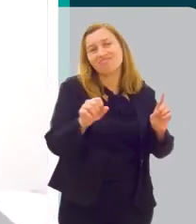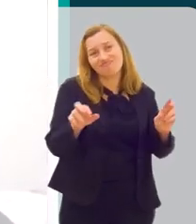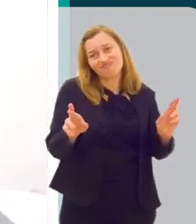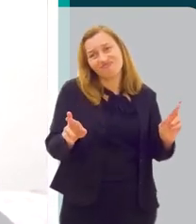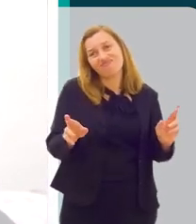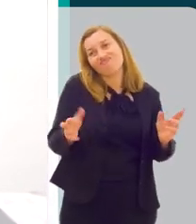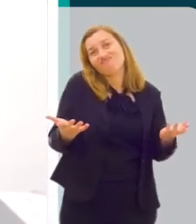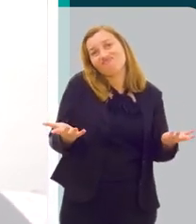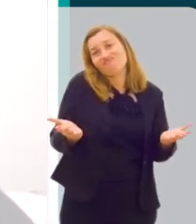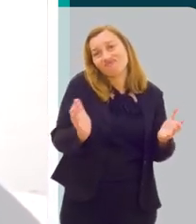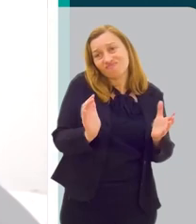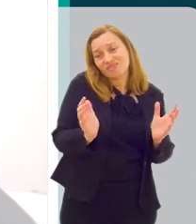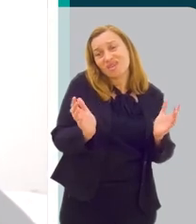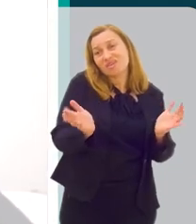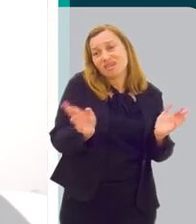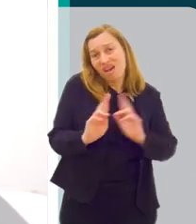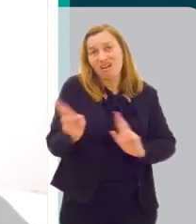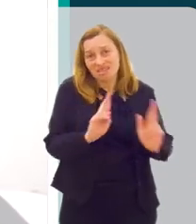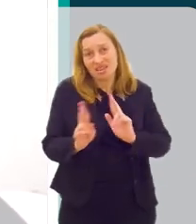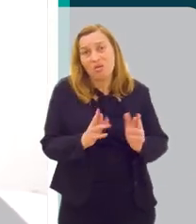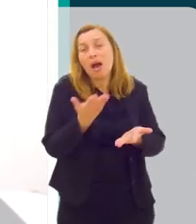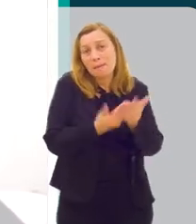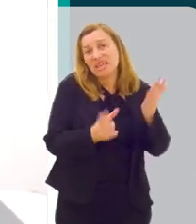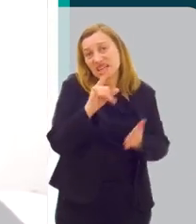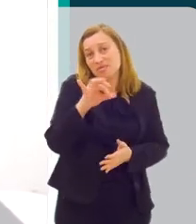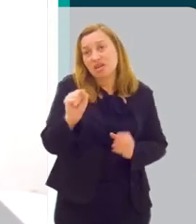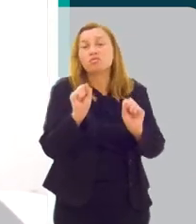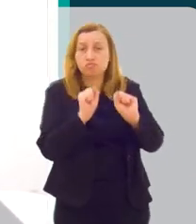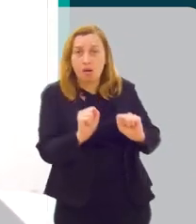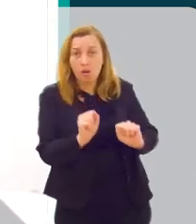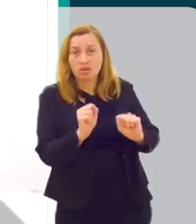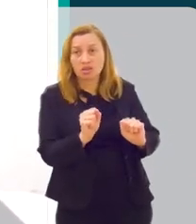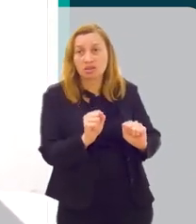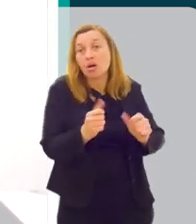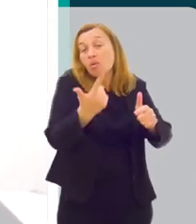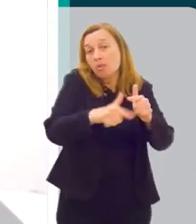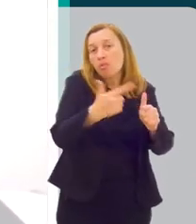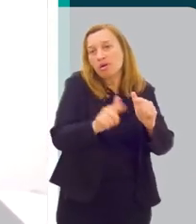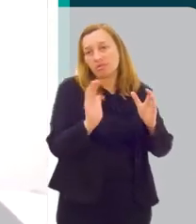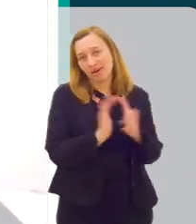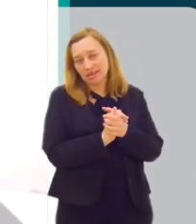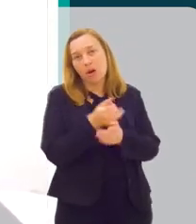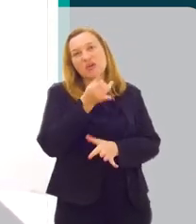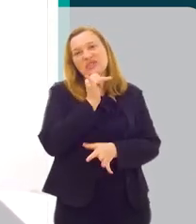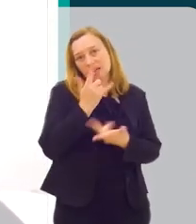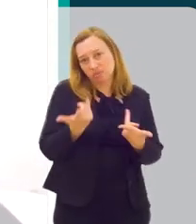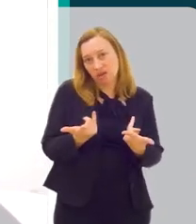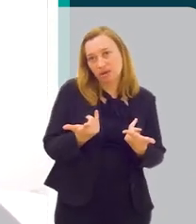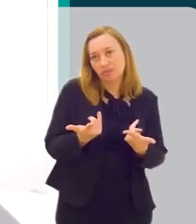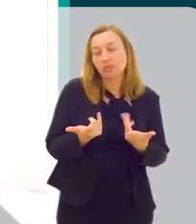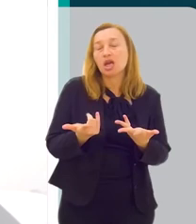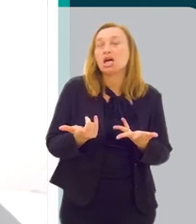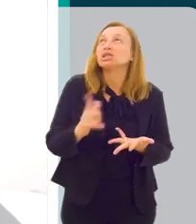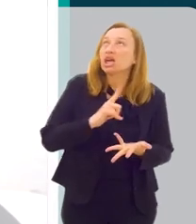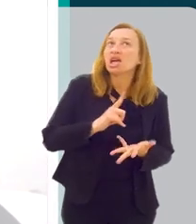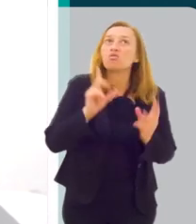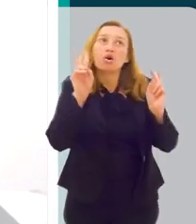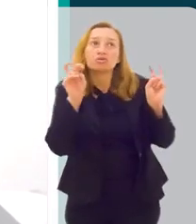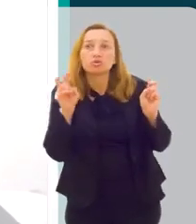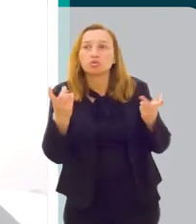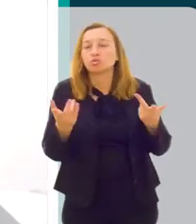da relação. Então, a perda de libido pode, sim, trazer questões para o casal, por exemplo.